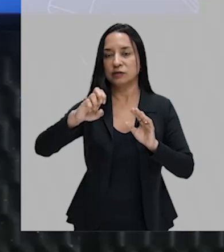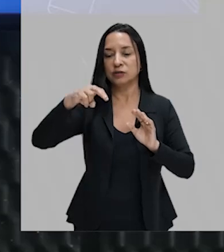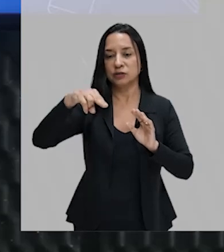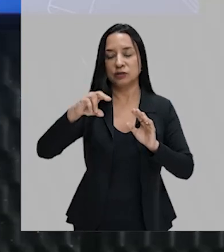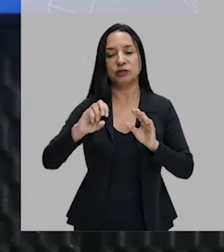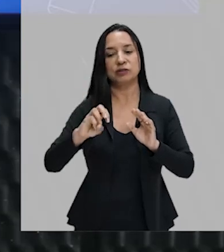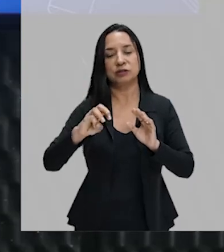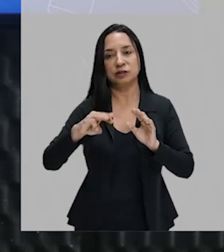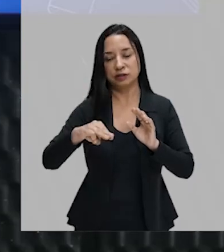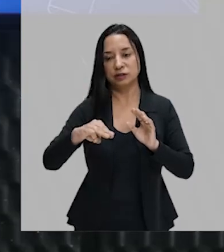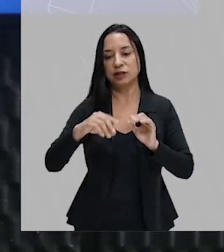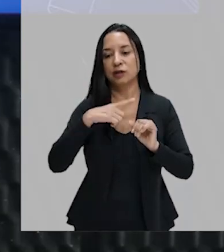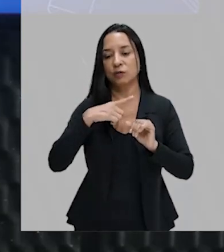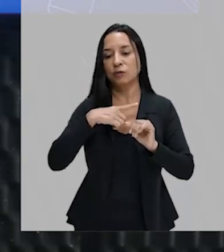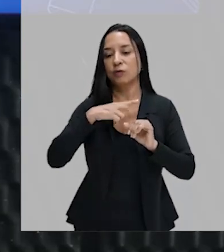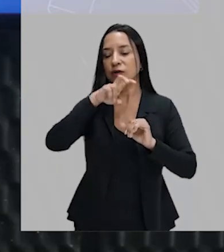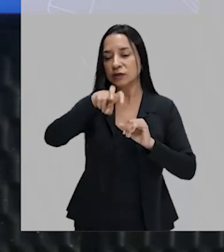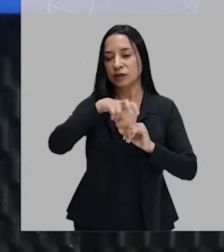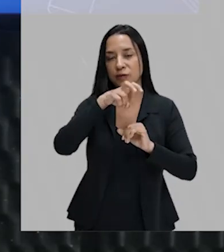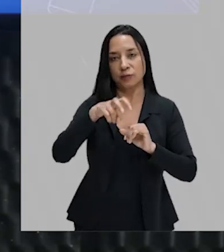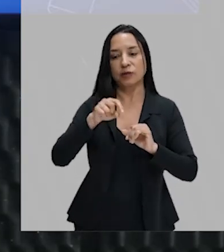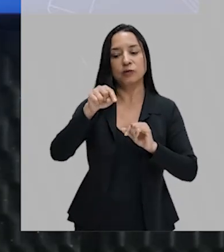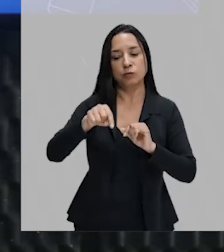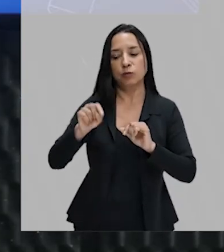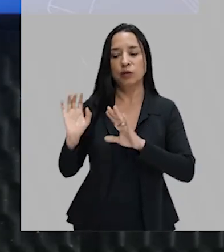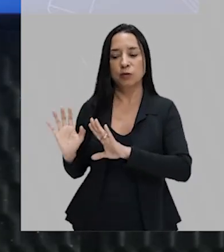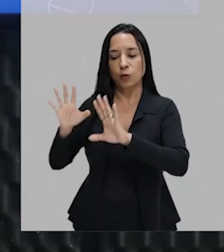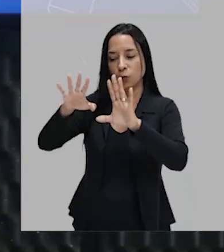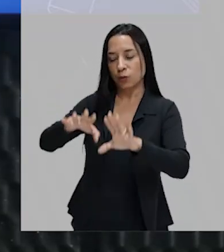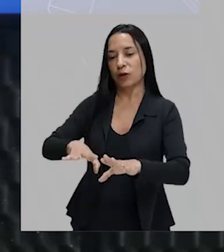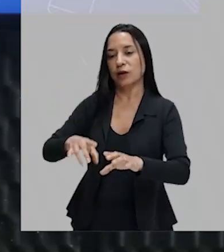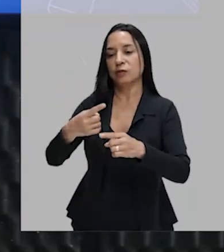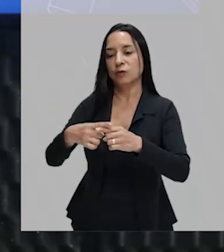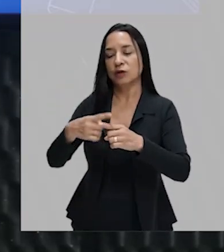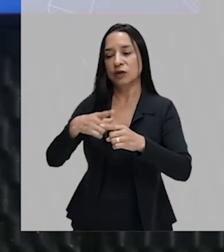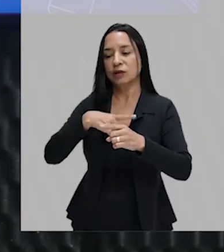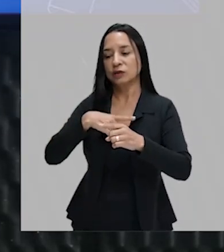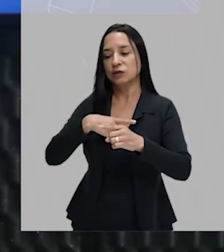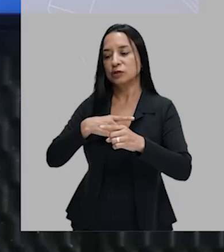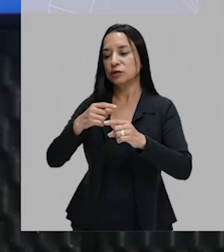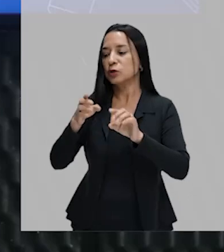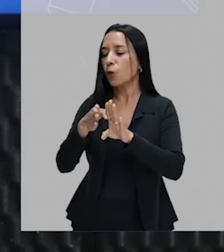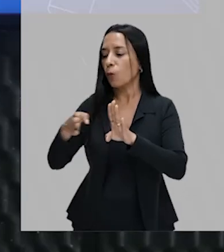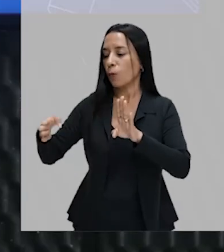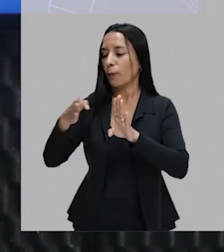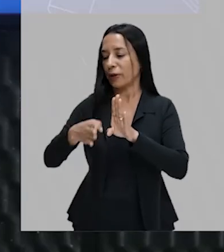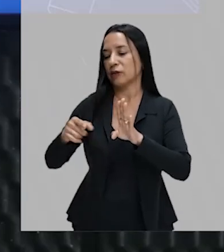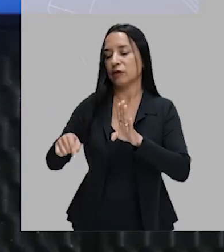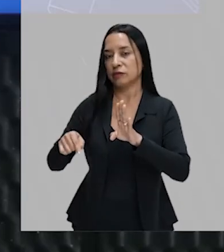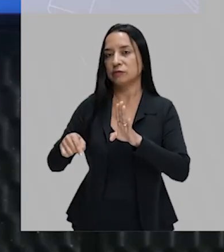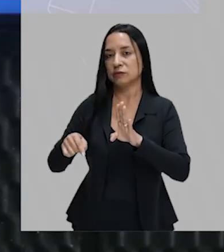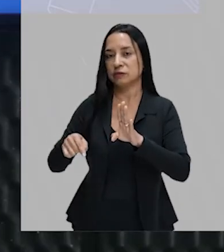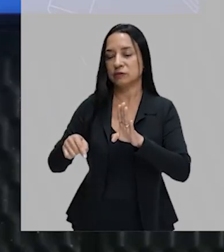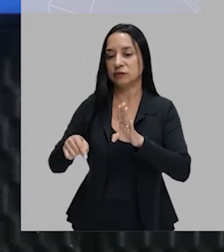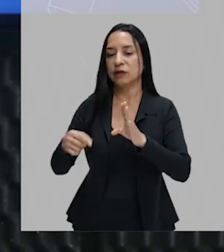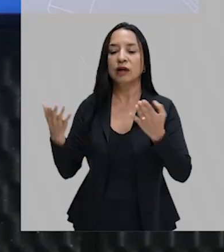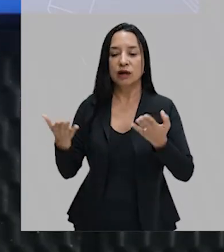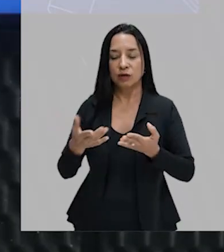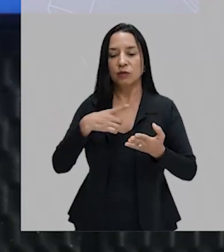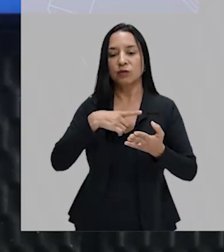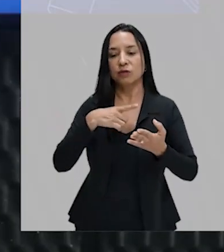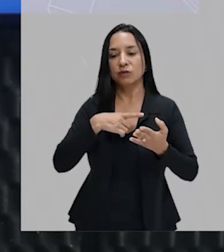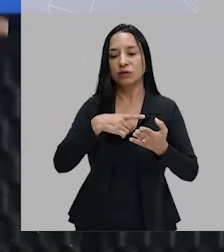houve boatos de que foi colocado lá, porque tinha um pedaço da serpente ainda por lá. E agora nós temos aquela